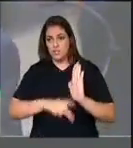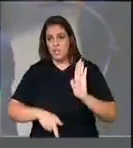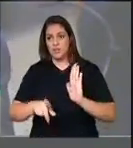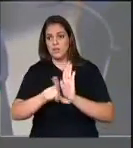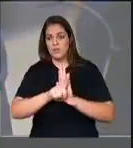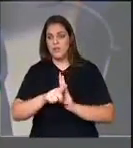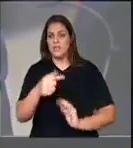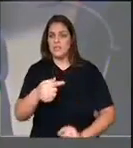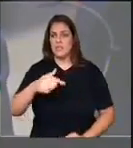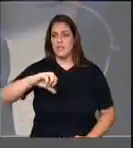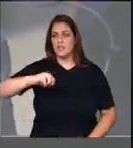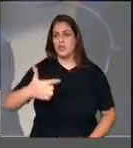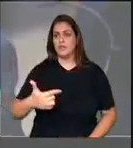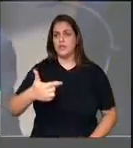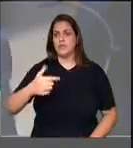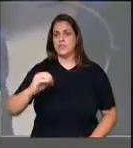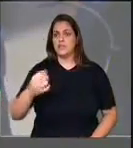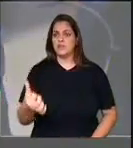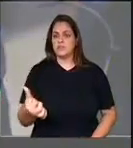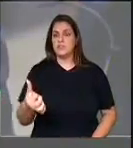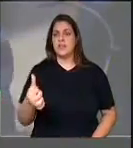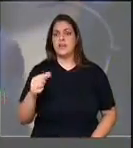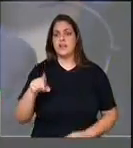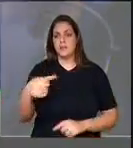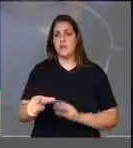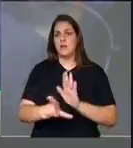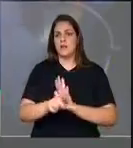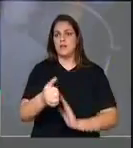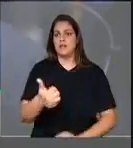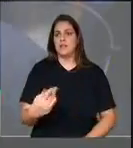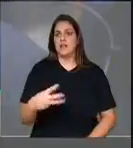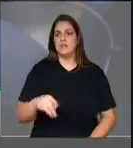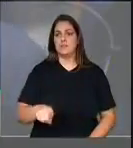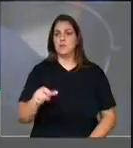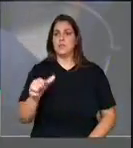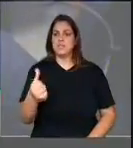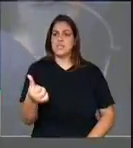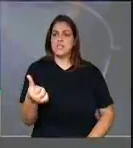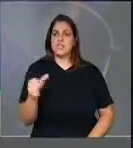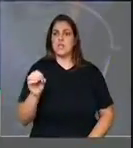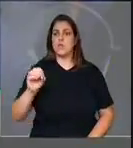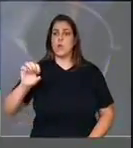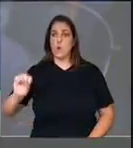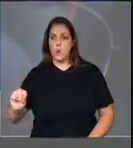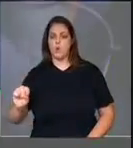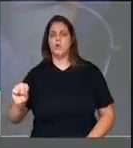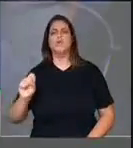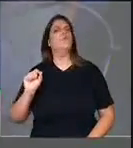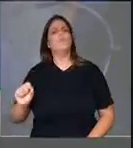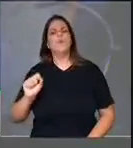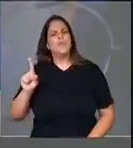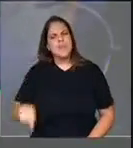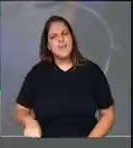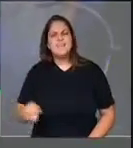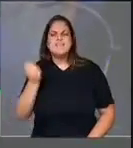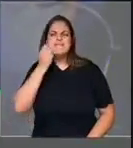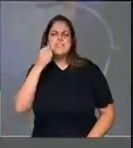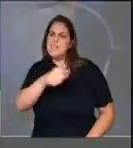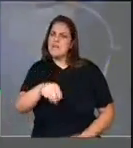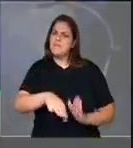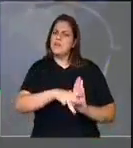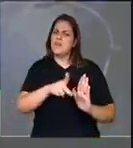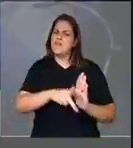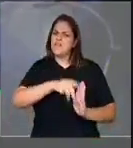79206, que virou lei 13.608. Esta medida provisória é uma violência